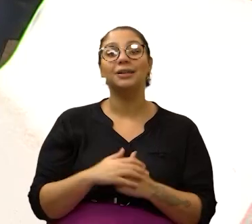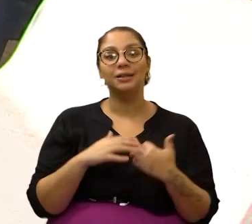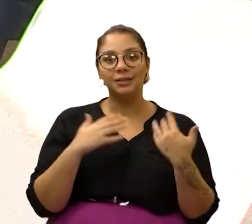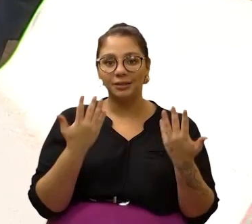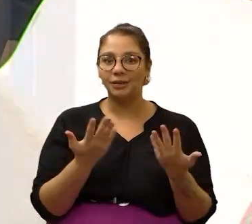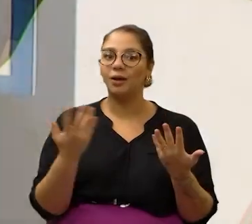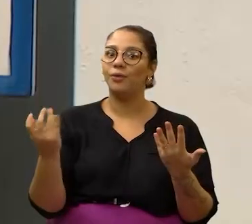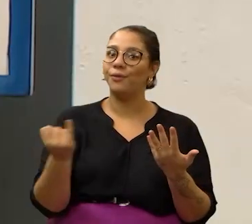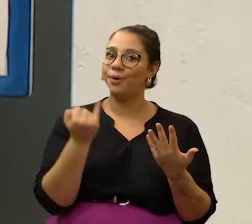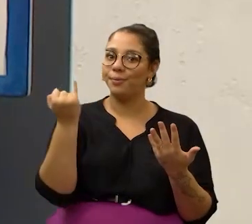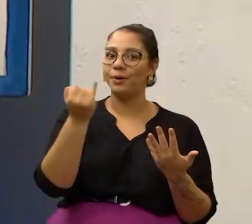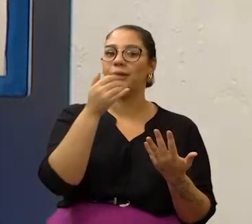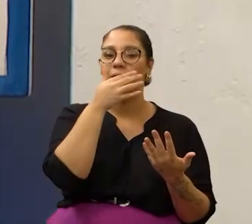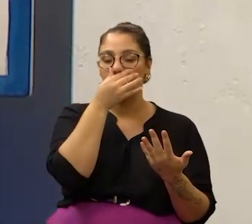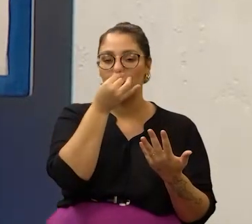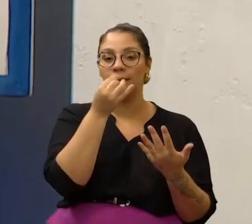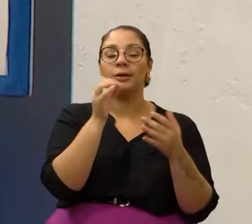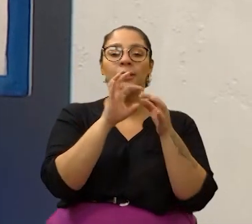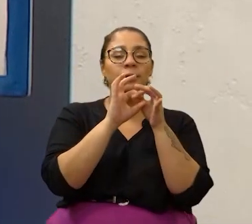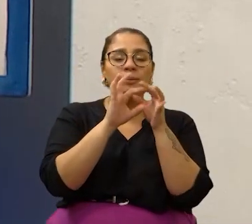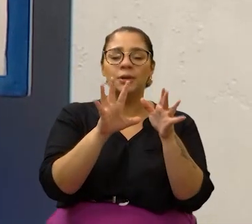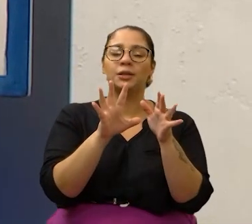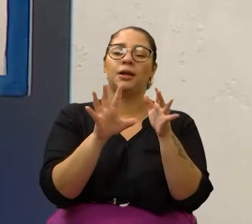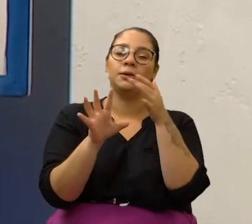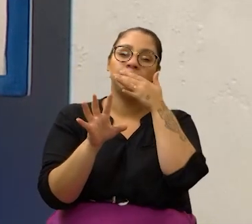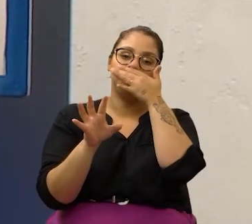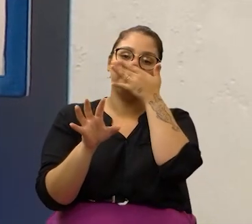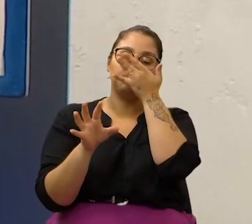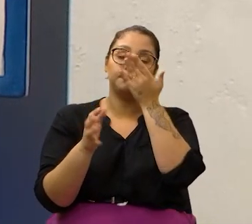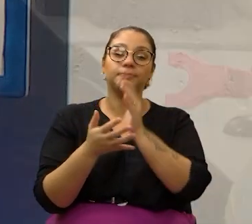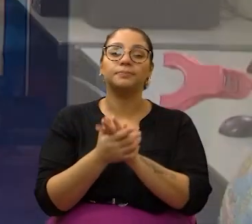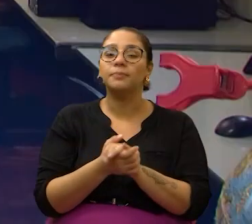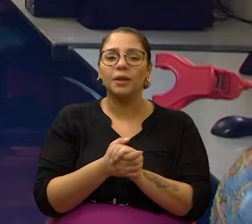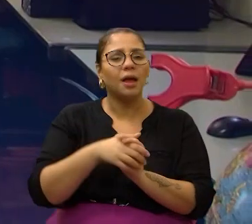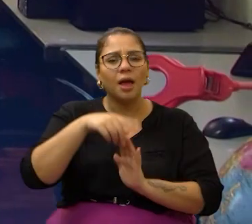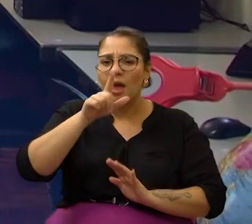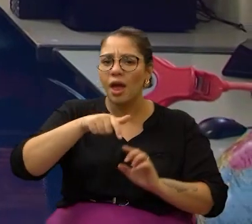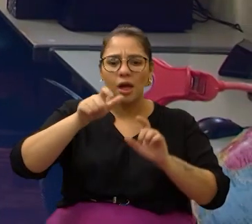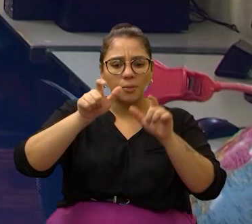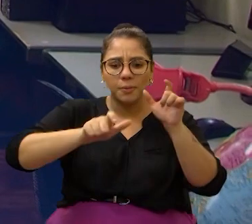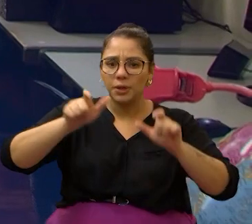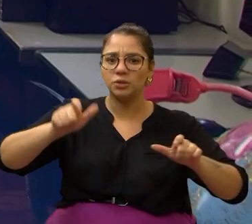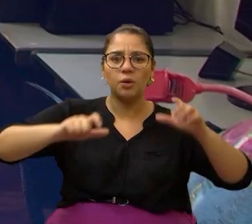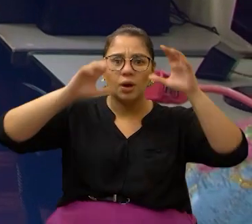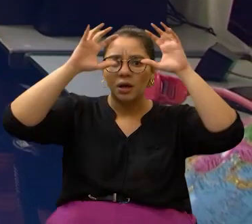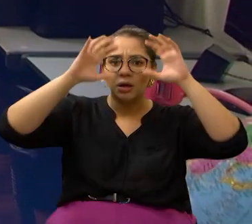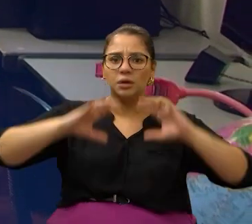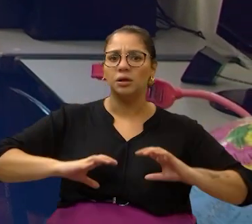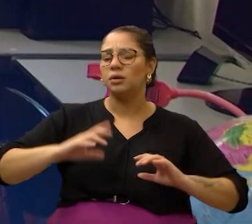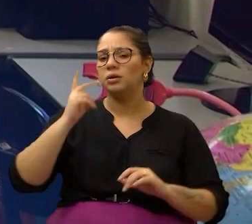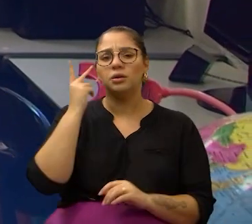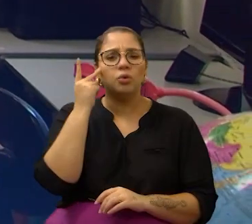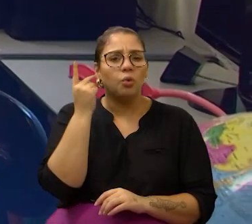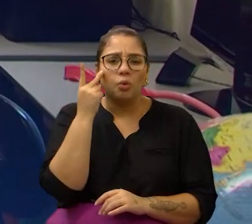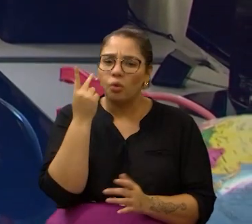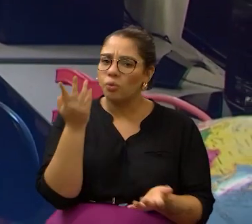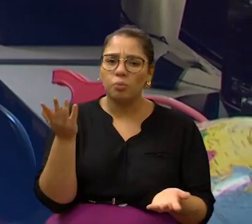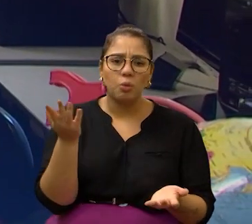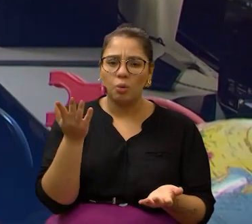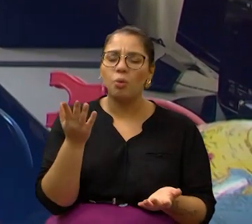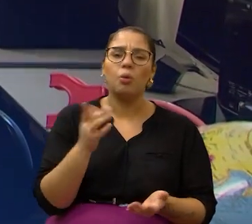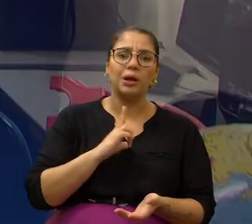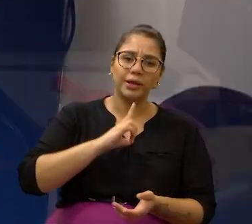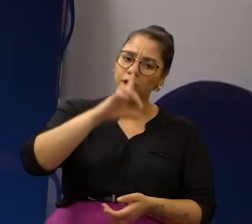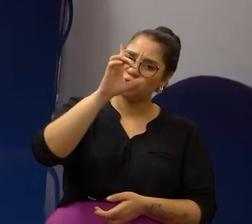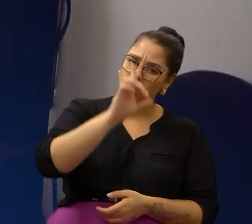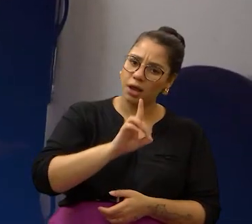importância da sua liberdade, como eu disse, né? Ele é um cidadão, um cidadão comum, né? Que tem os